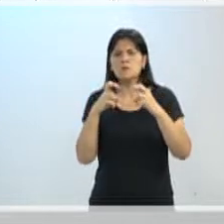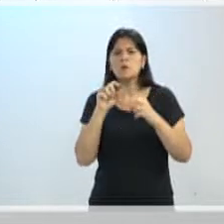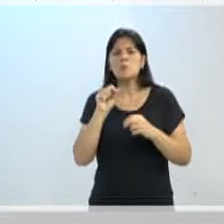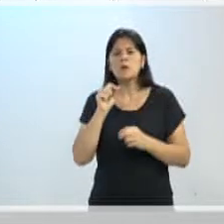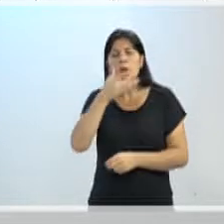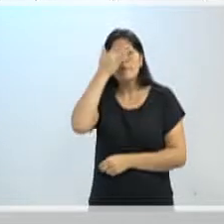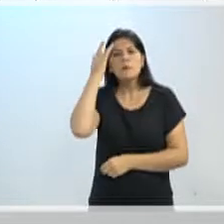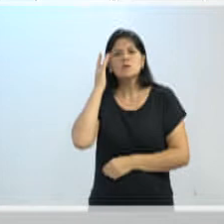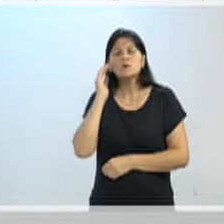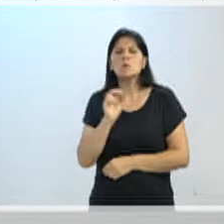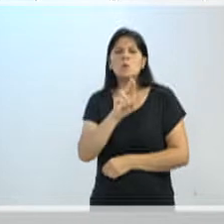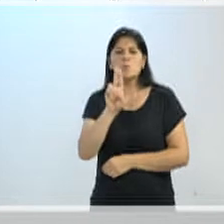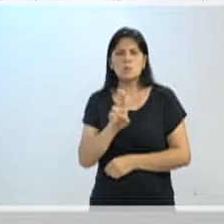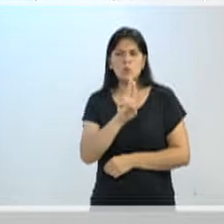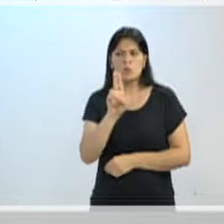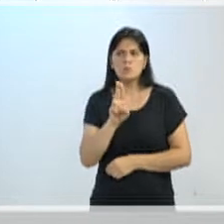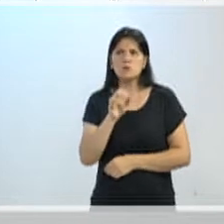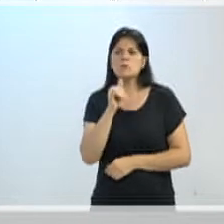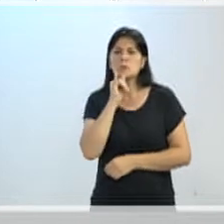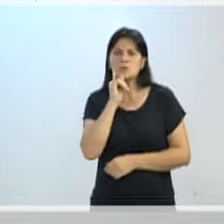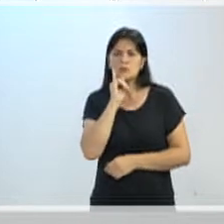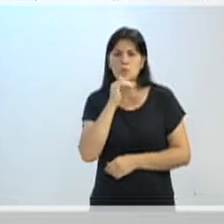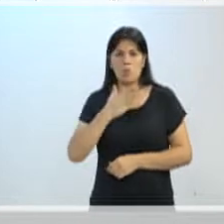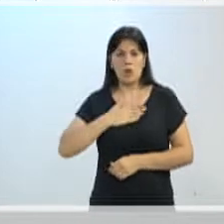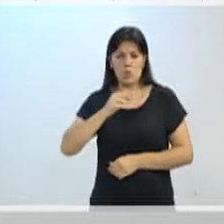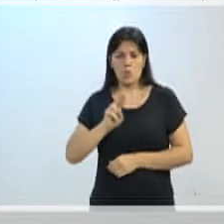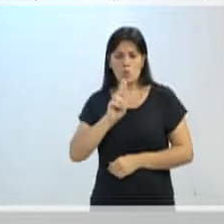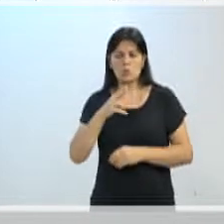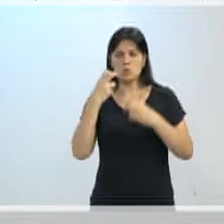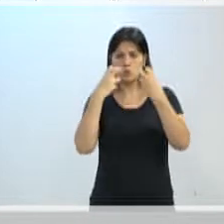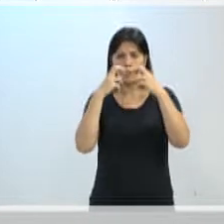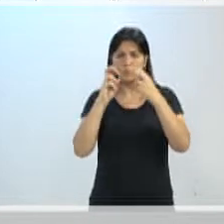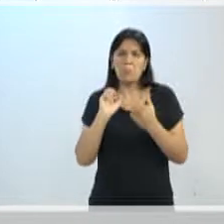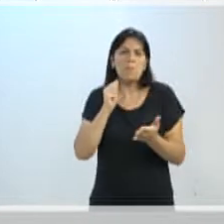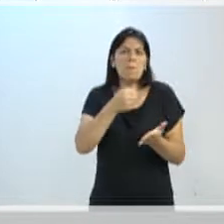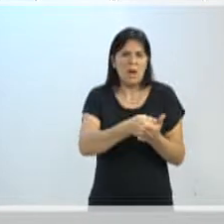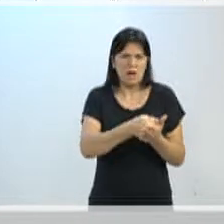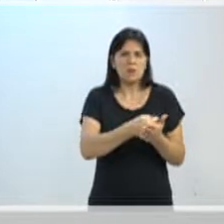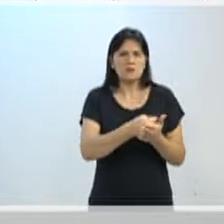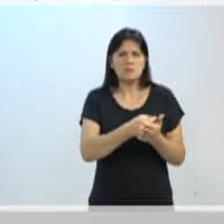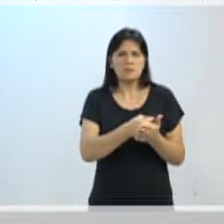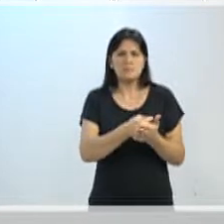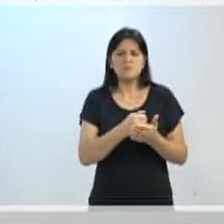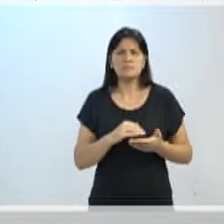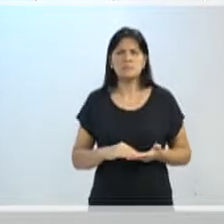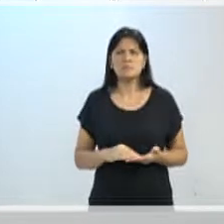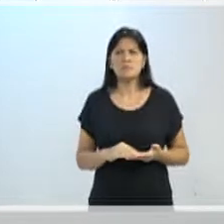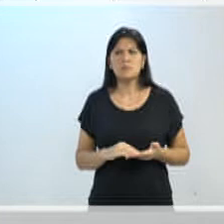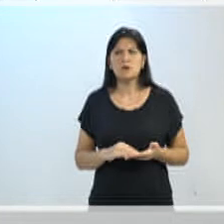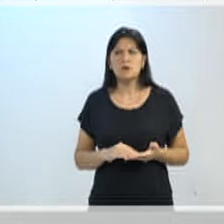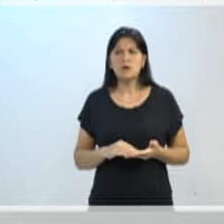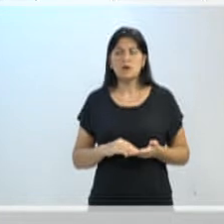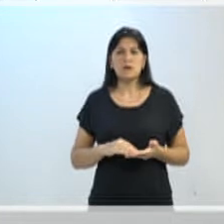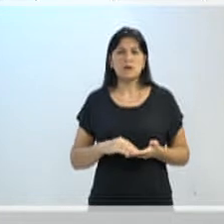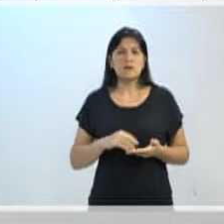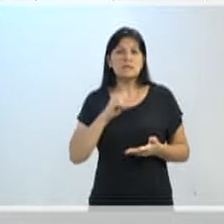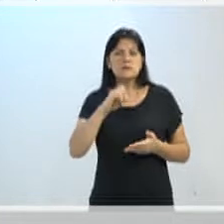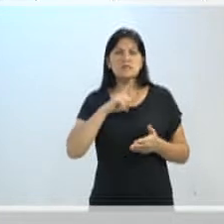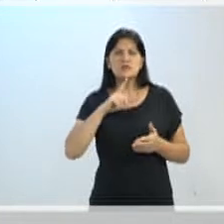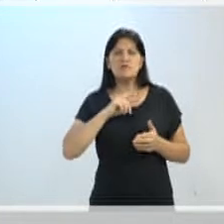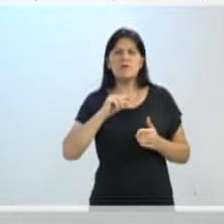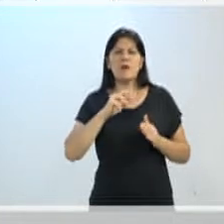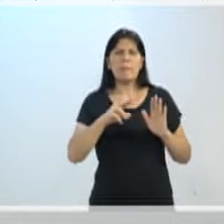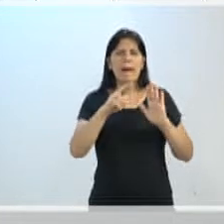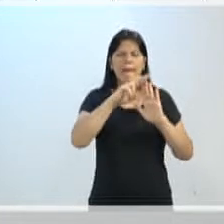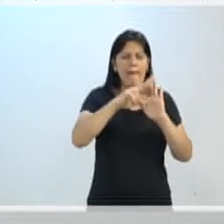usa. Então, quem usa, paga. Sempre que a gente colocar mais uma imposição de encargos em cima de algum serviço